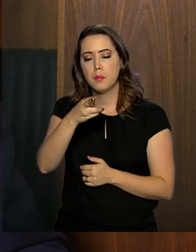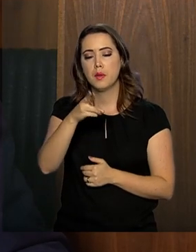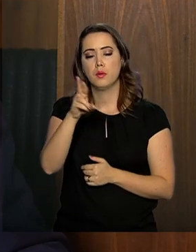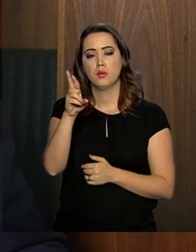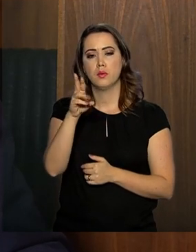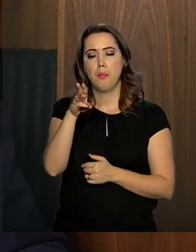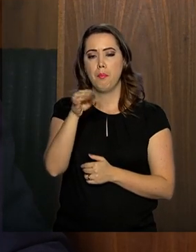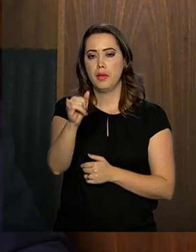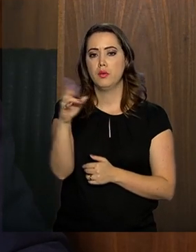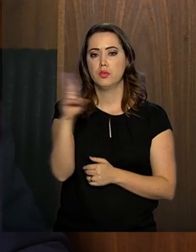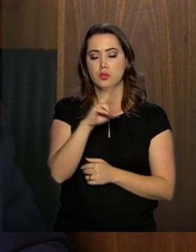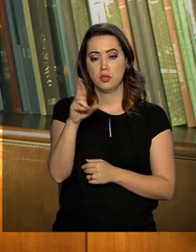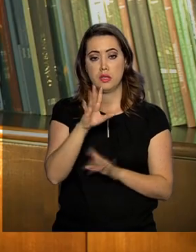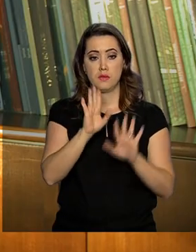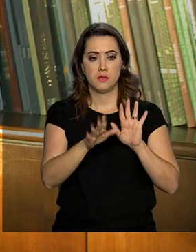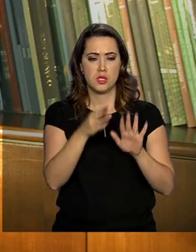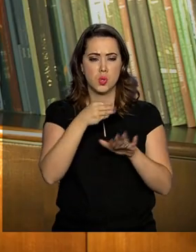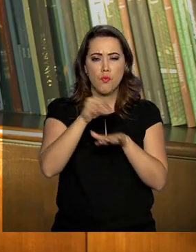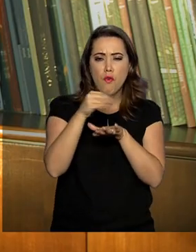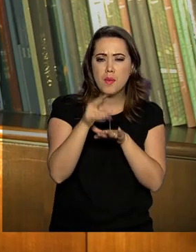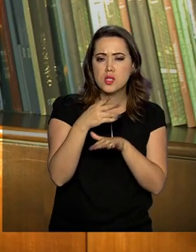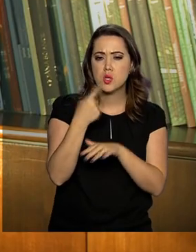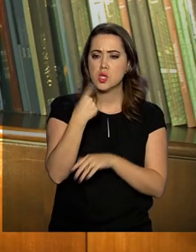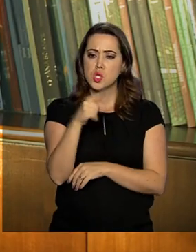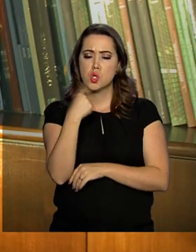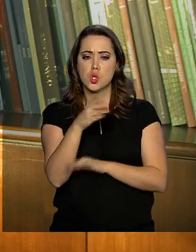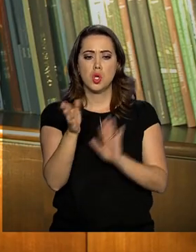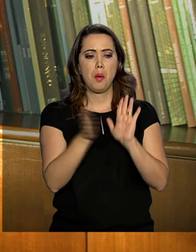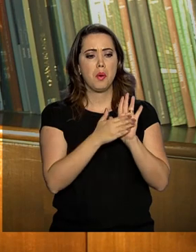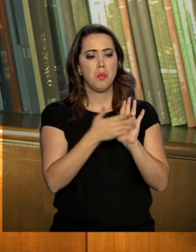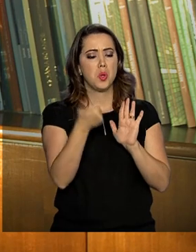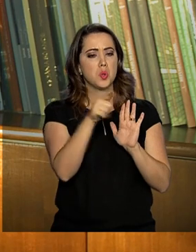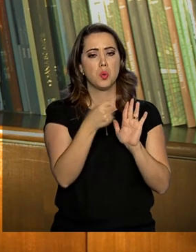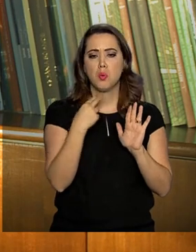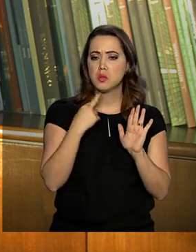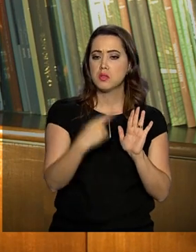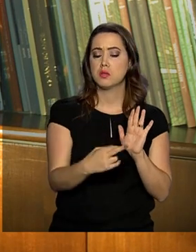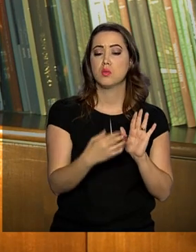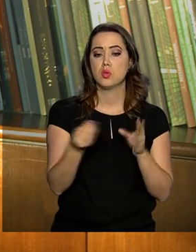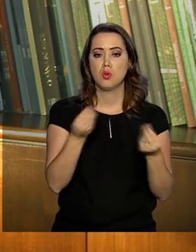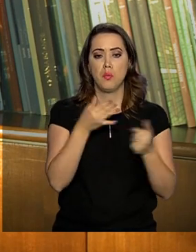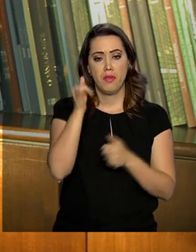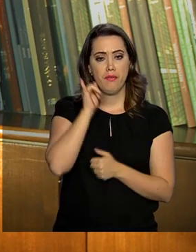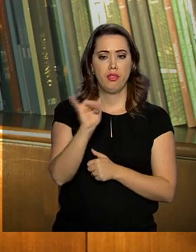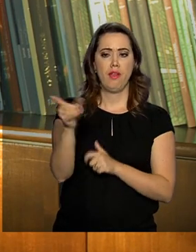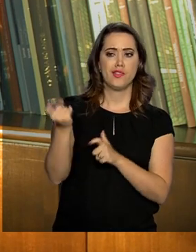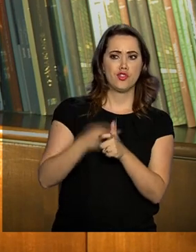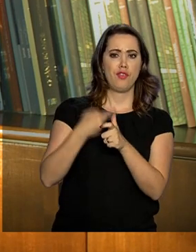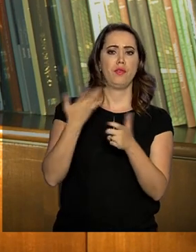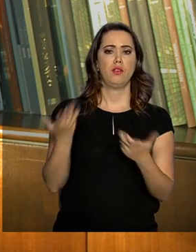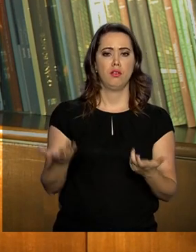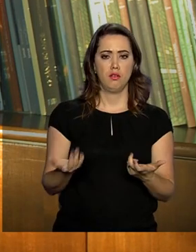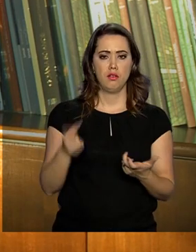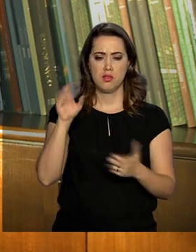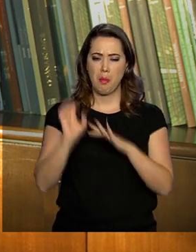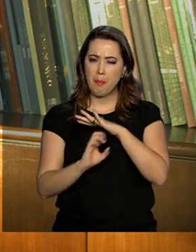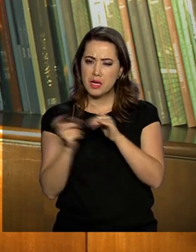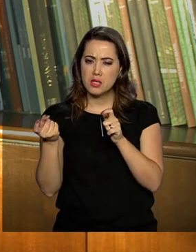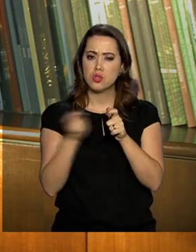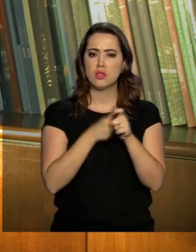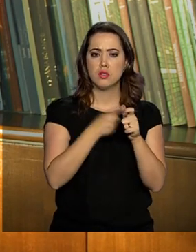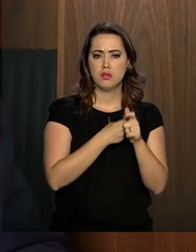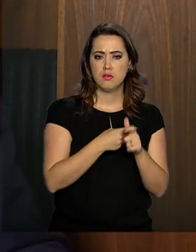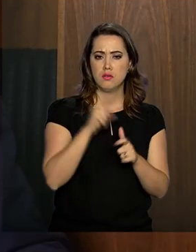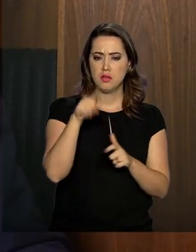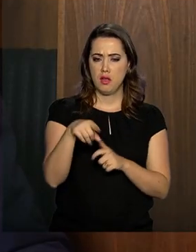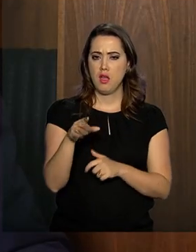Algumas notícias criticam que a proposta da nova previdência não apresenta soluções para combater essa dívida. Trata-se de uma fake